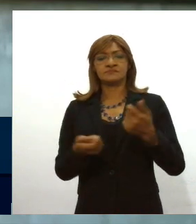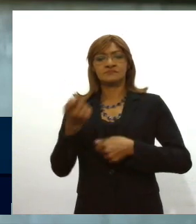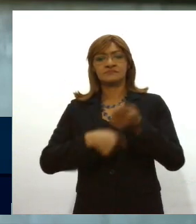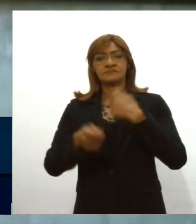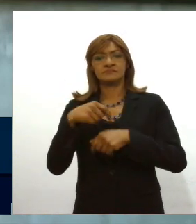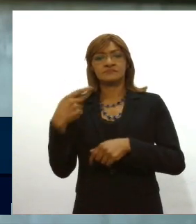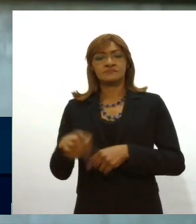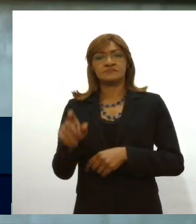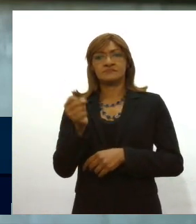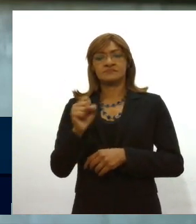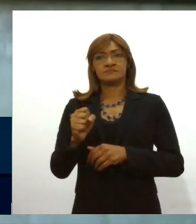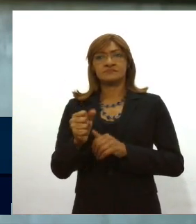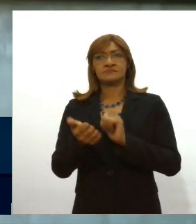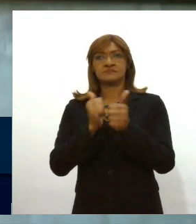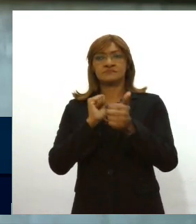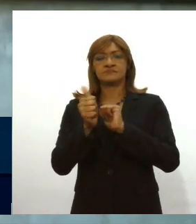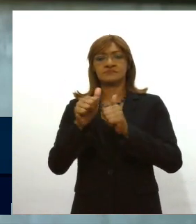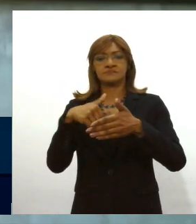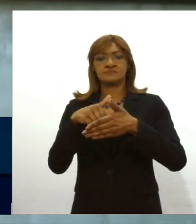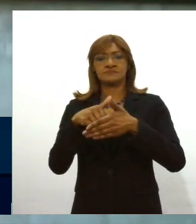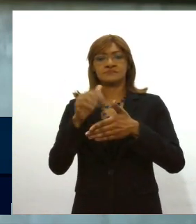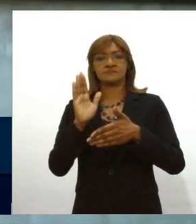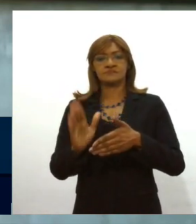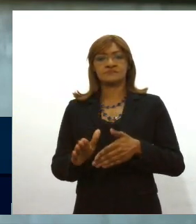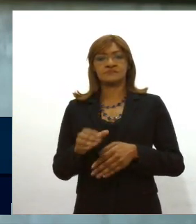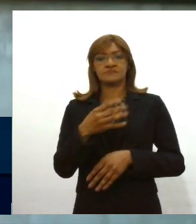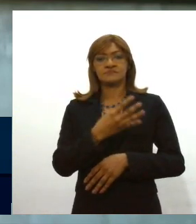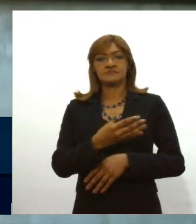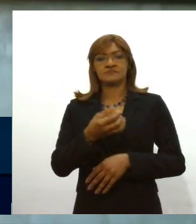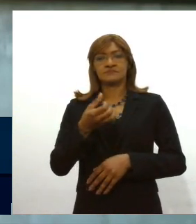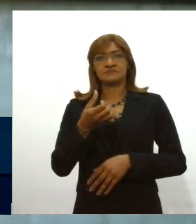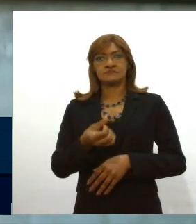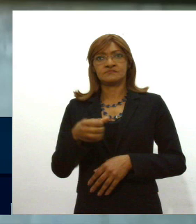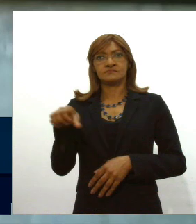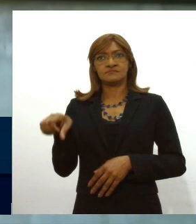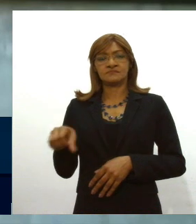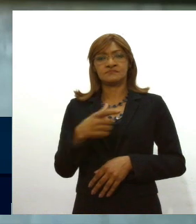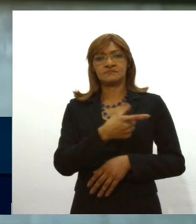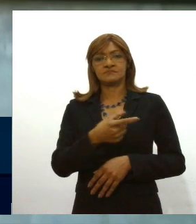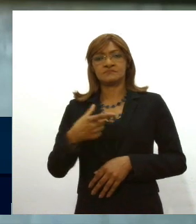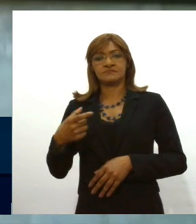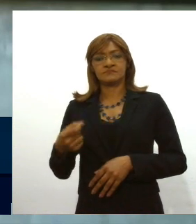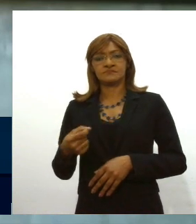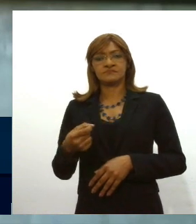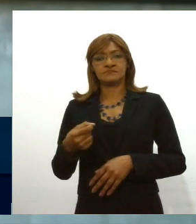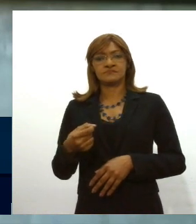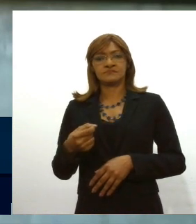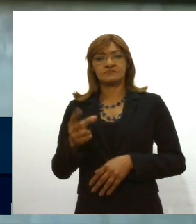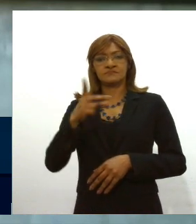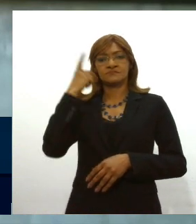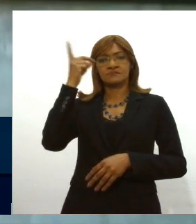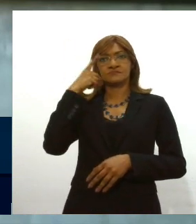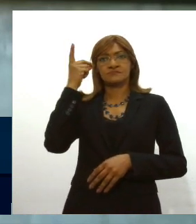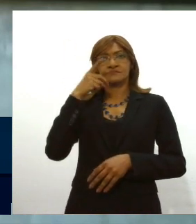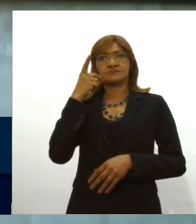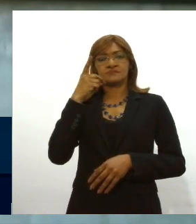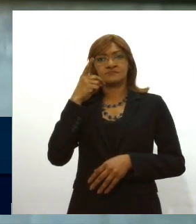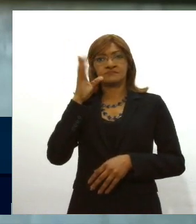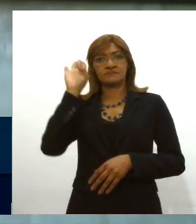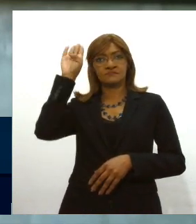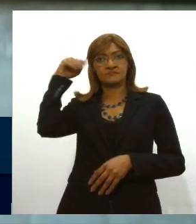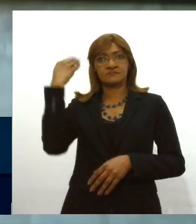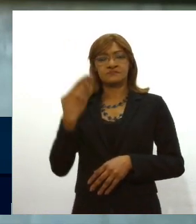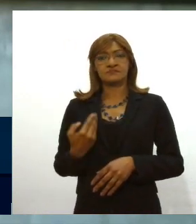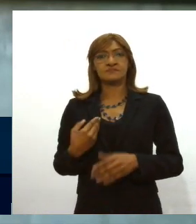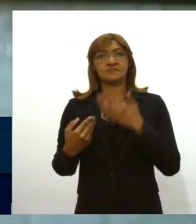Sergipe o exercício de futebol amador indicação de número 469 2020 de autoria da deputada Janie Mota